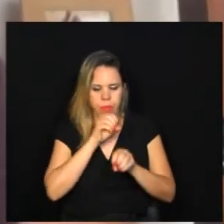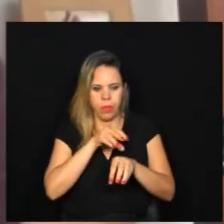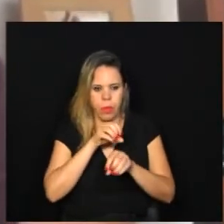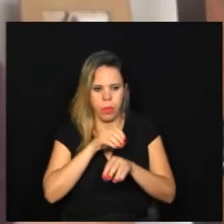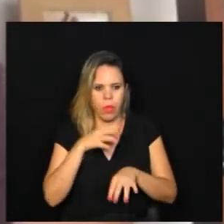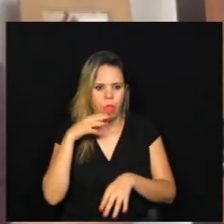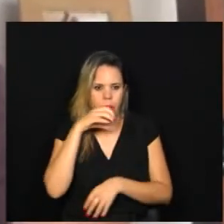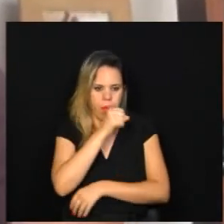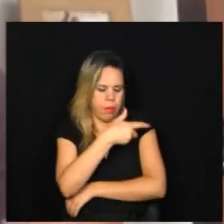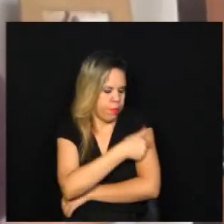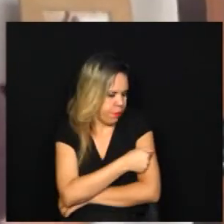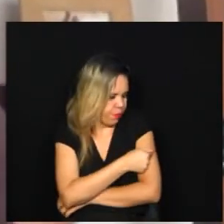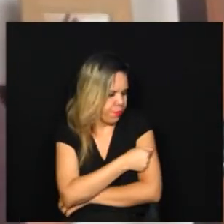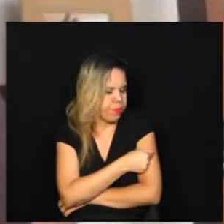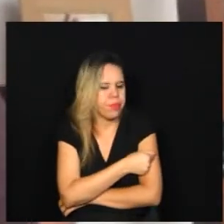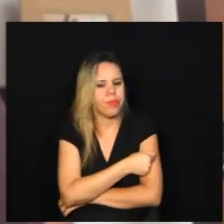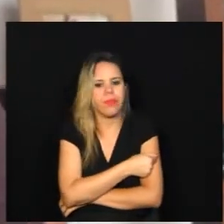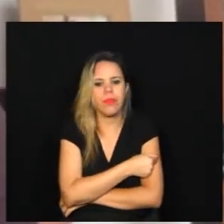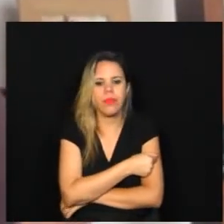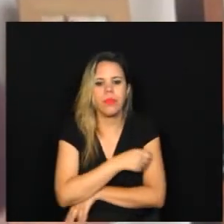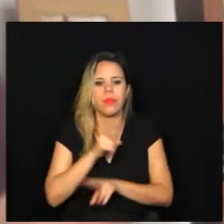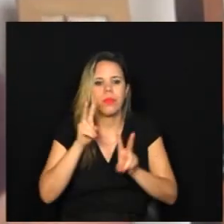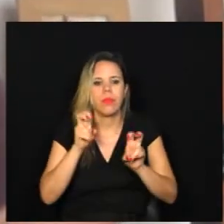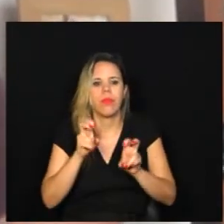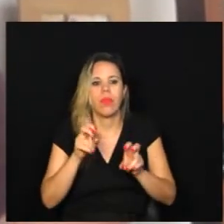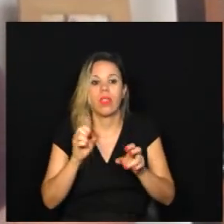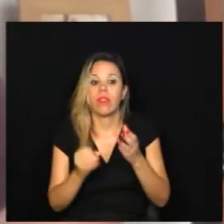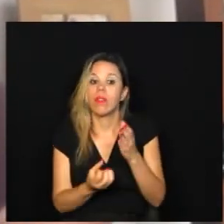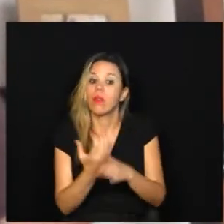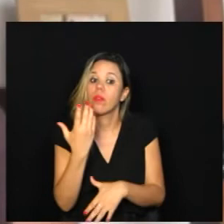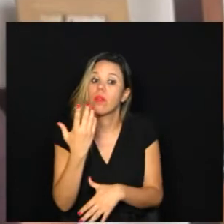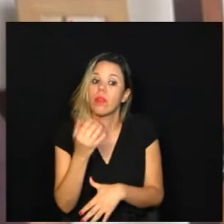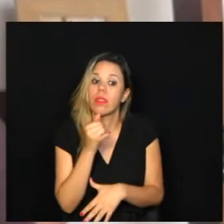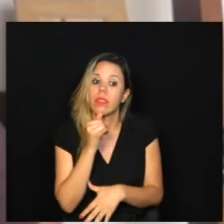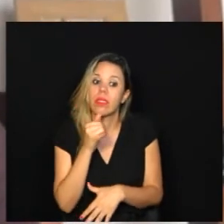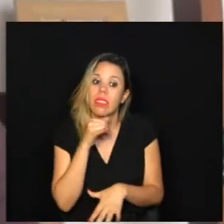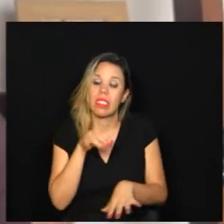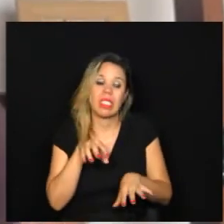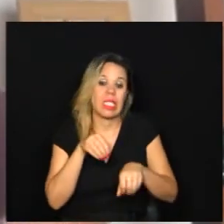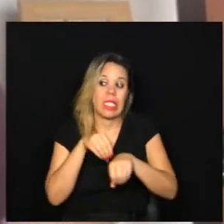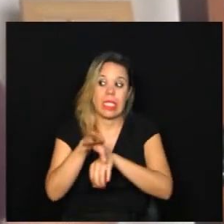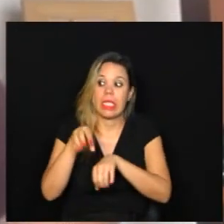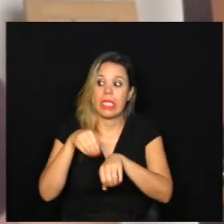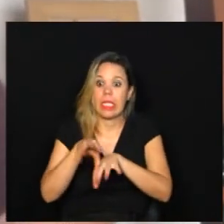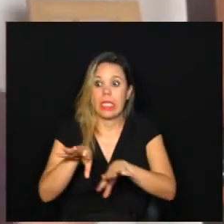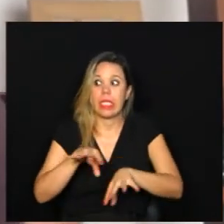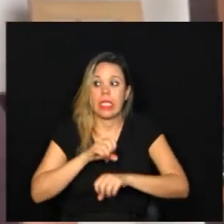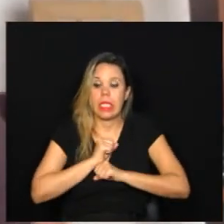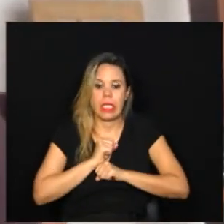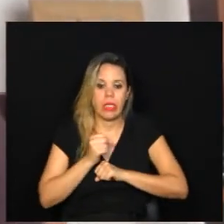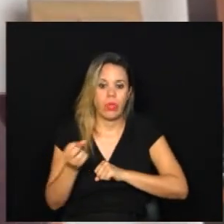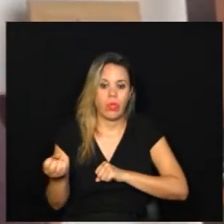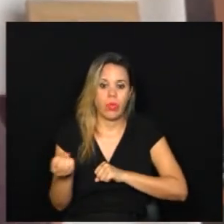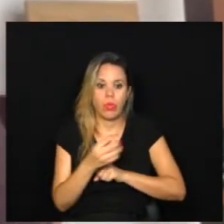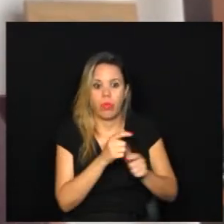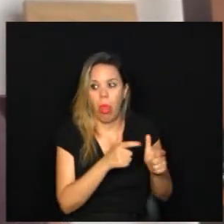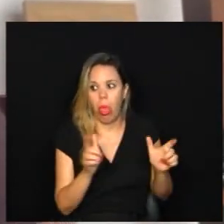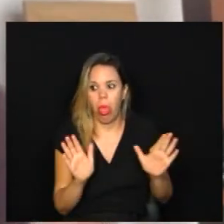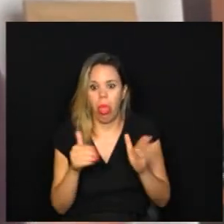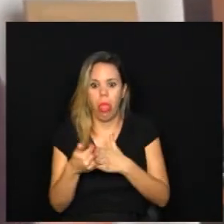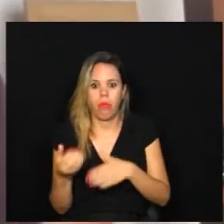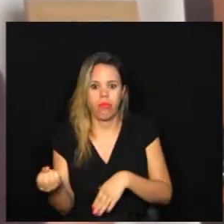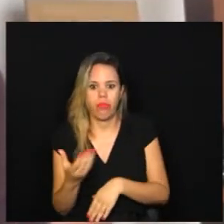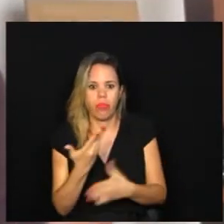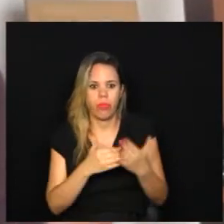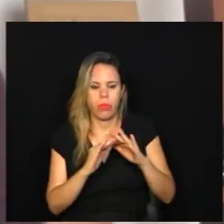sejam rapidamente vacinados sobre pena de haver contaminação e também de novo fechamento das escolas,